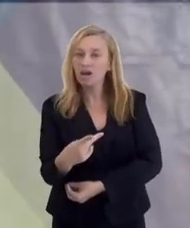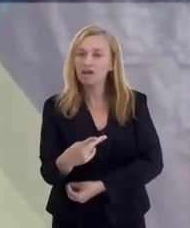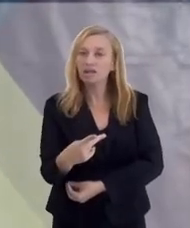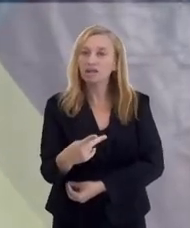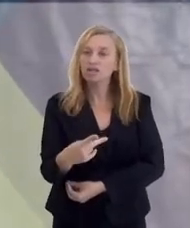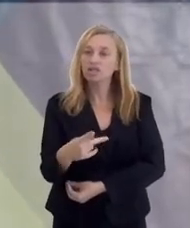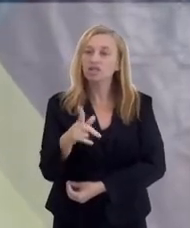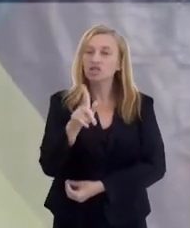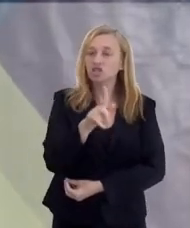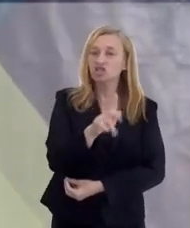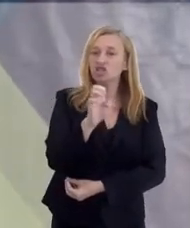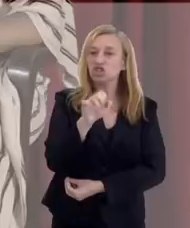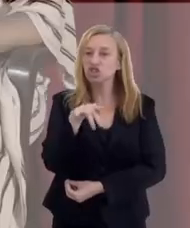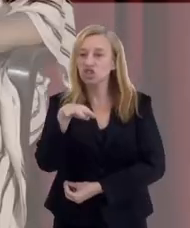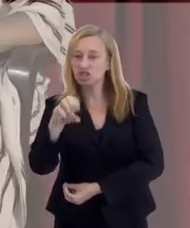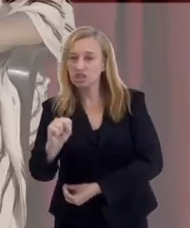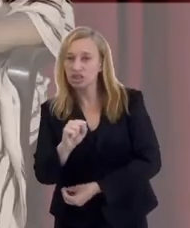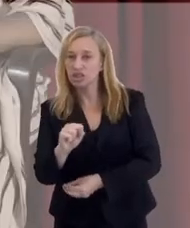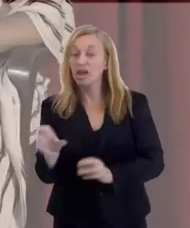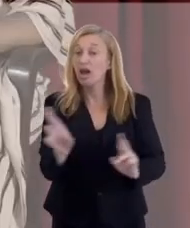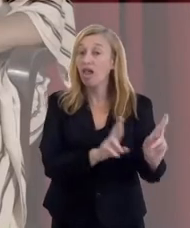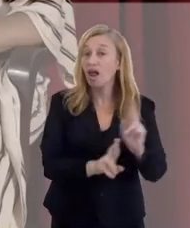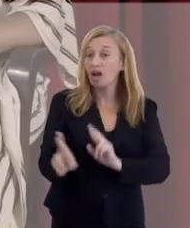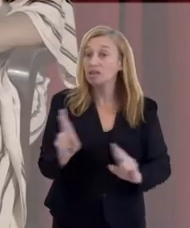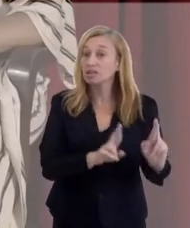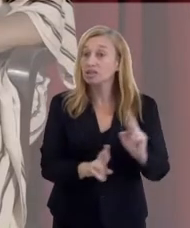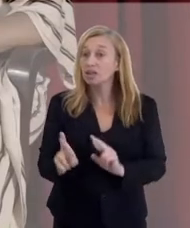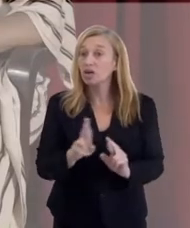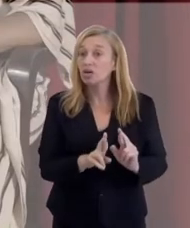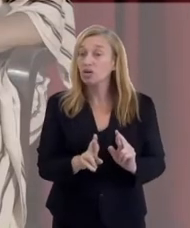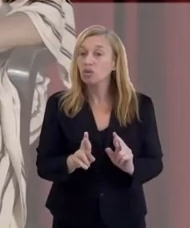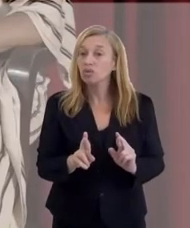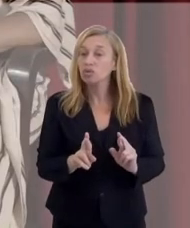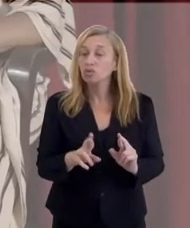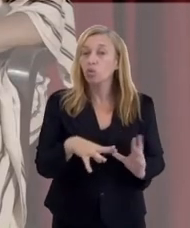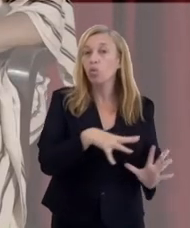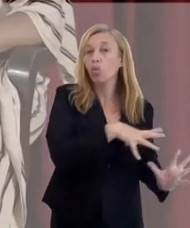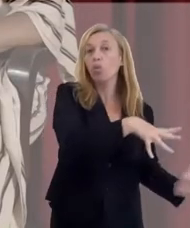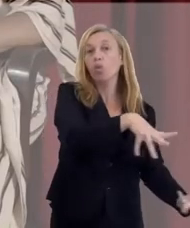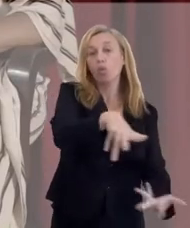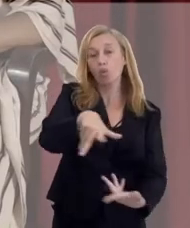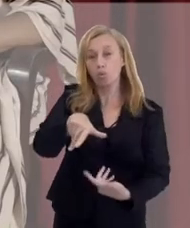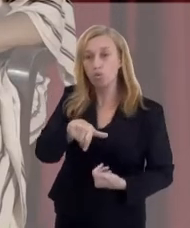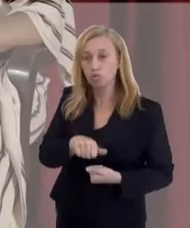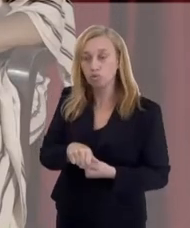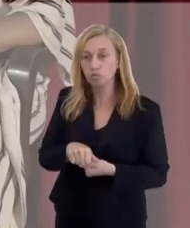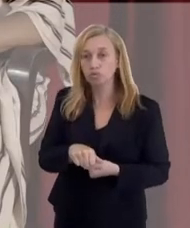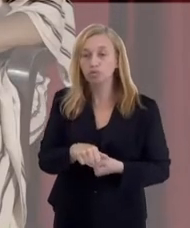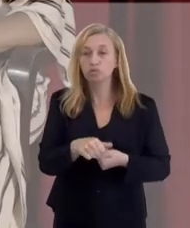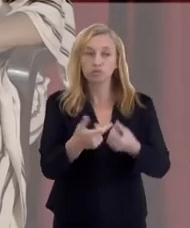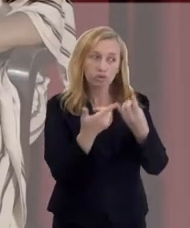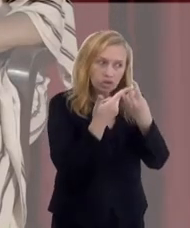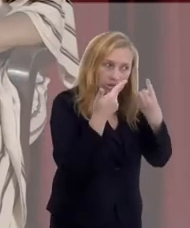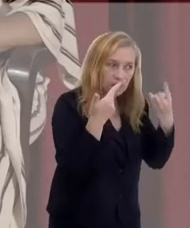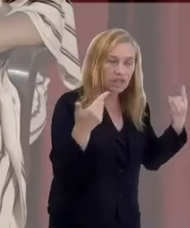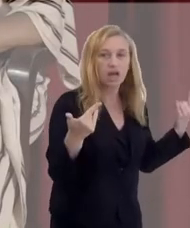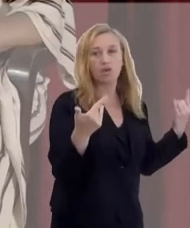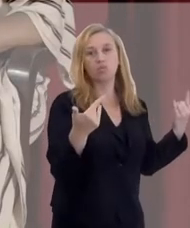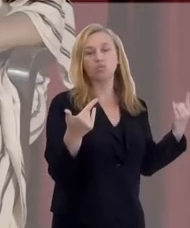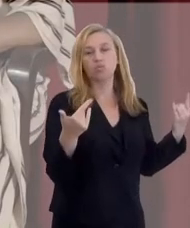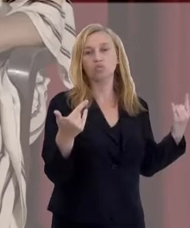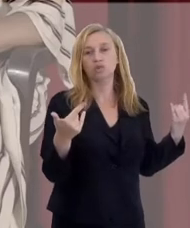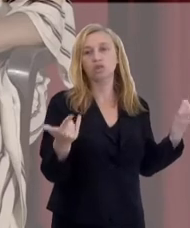sobre a Gênese, que é a relação entre o mundo material